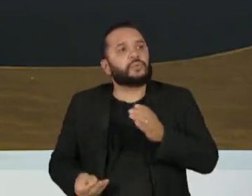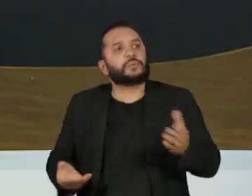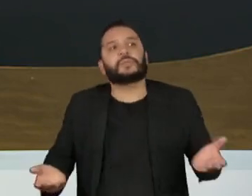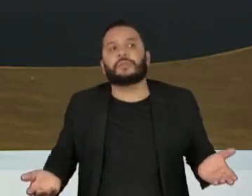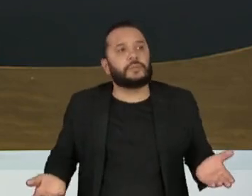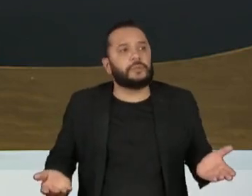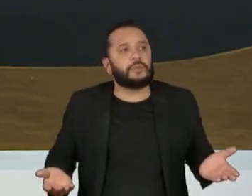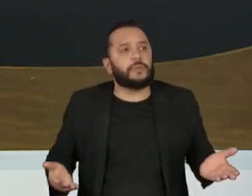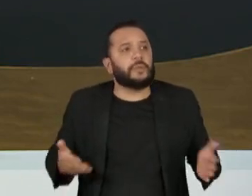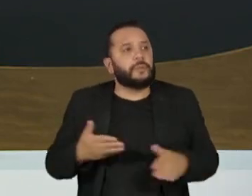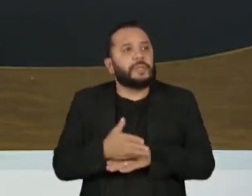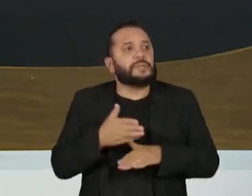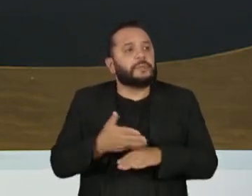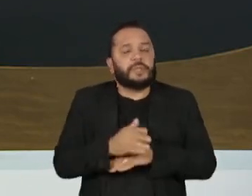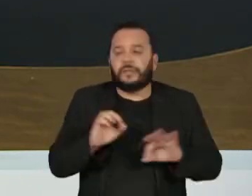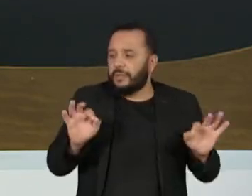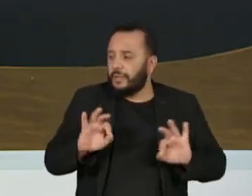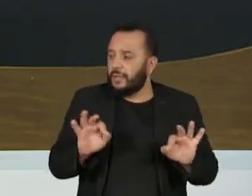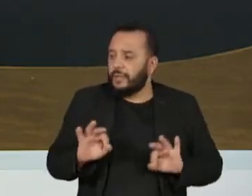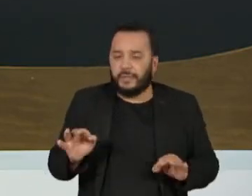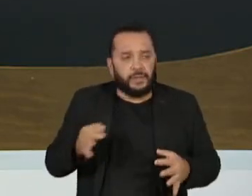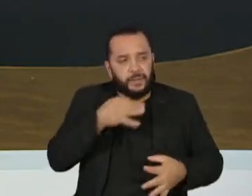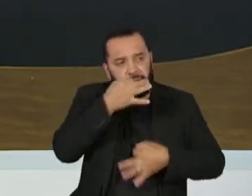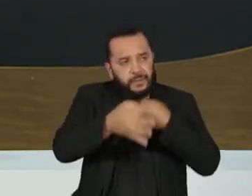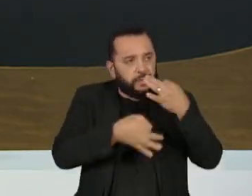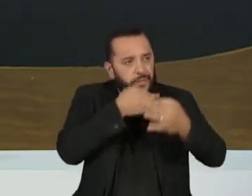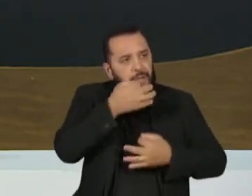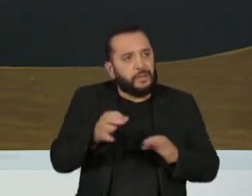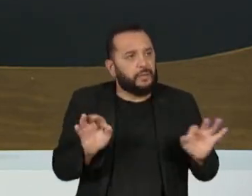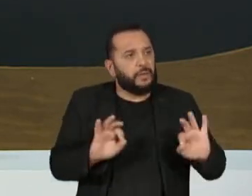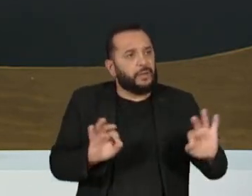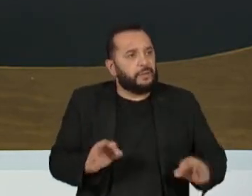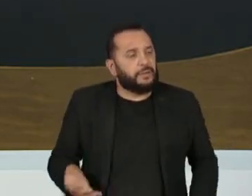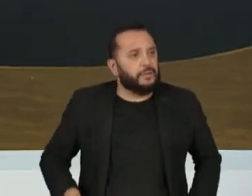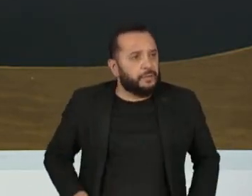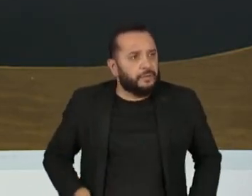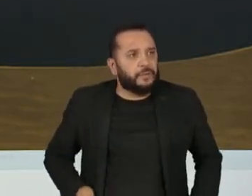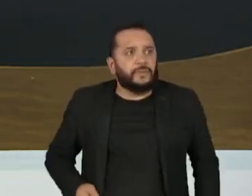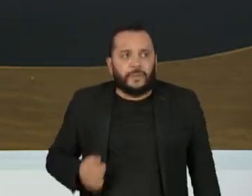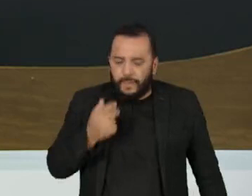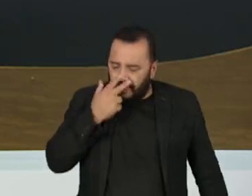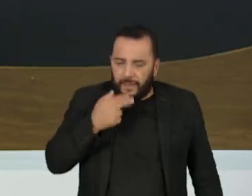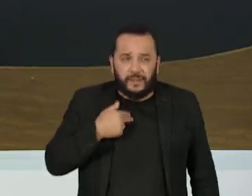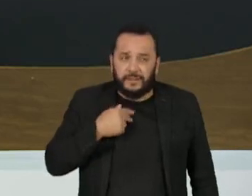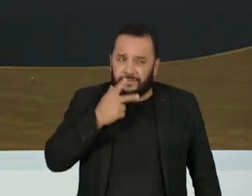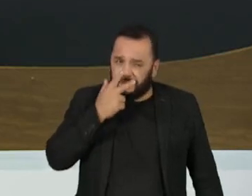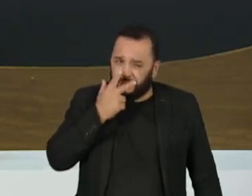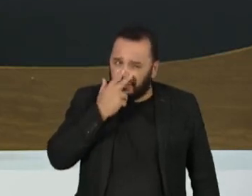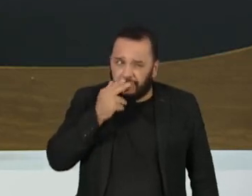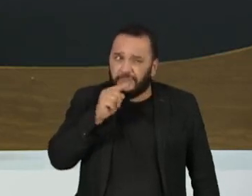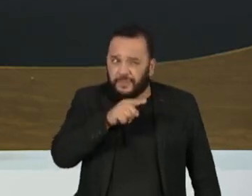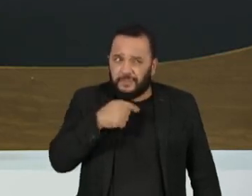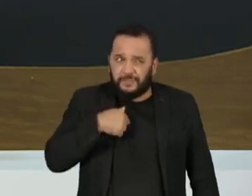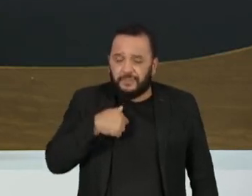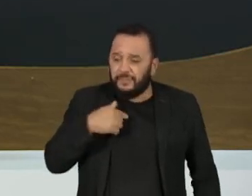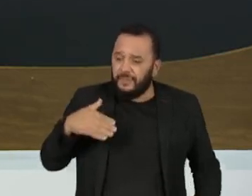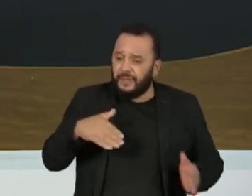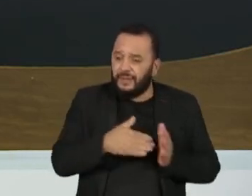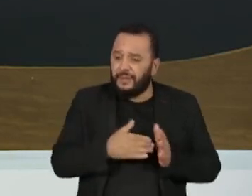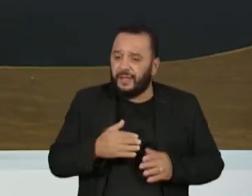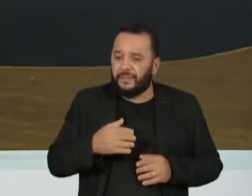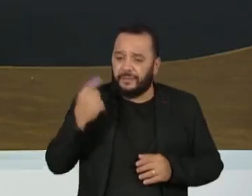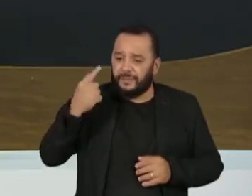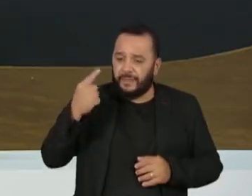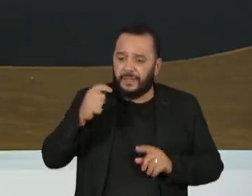não está participando, não está nem se manifestando a esse respeito. O senhor vê o risco, primeiro, de que ele, daqui até 1º de